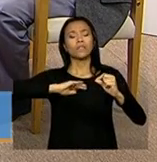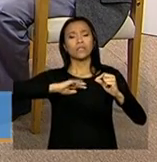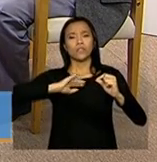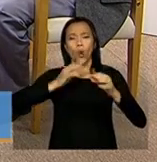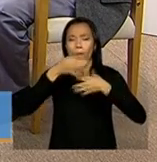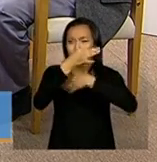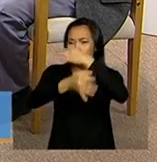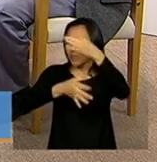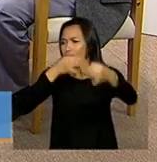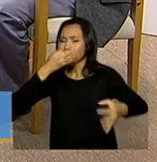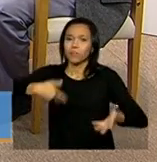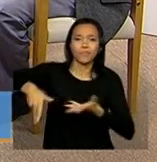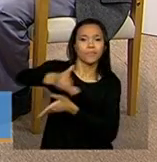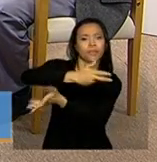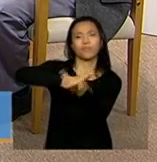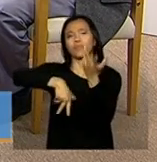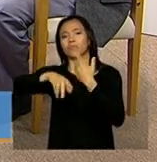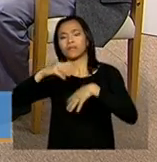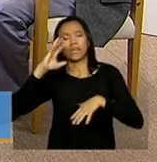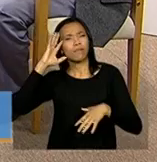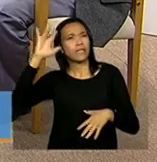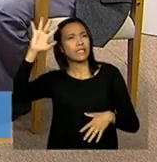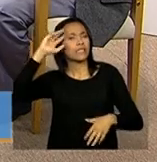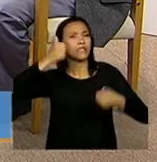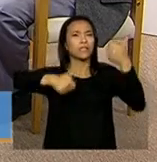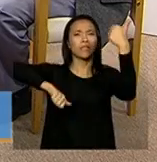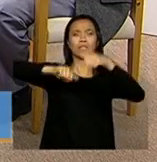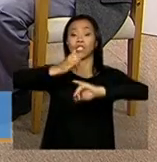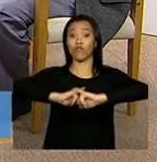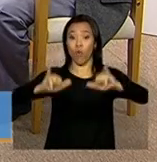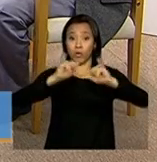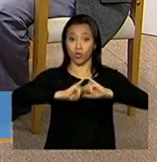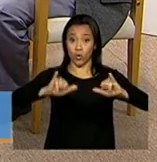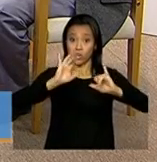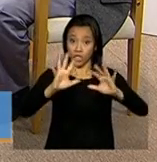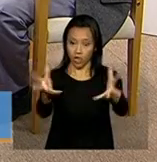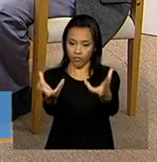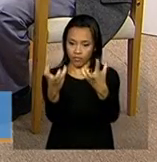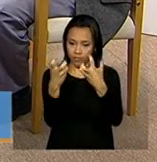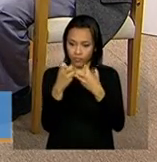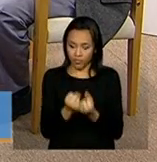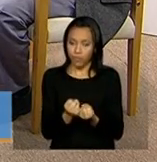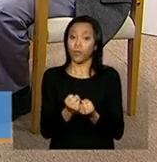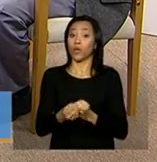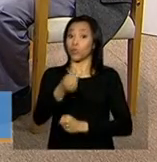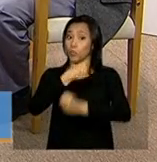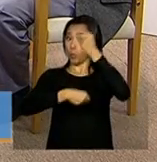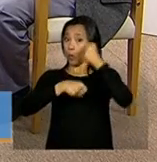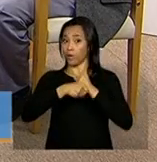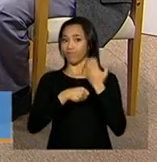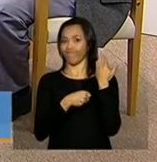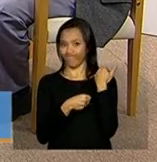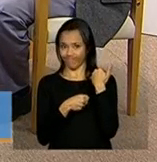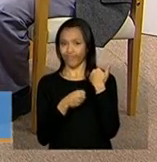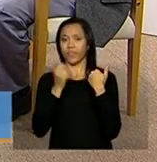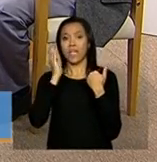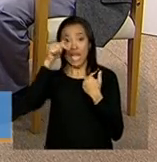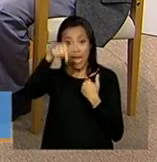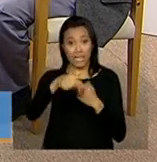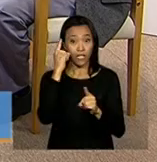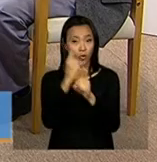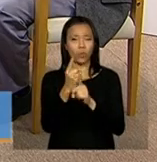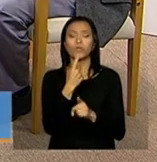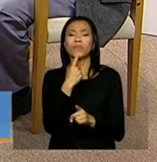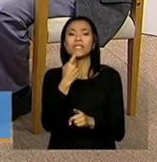a gente analisa conjuntamente os dados coletados no censo do ano anterior. Então, neste encontro que foi realizado há 15